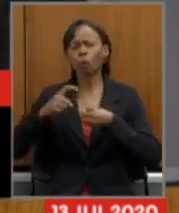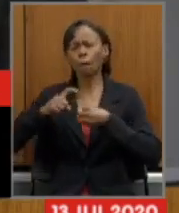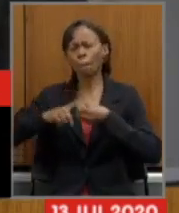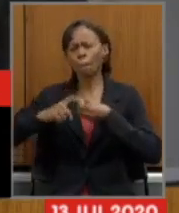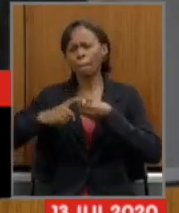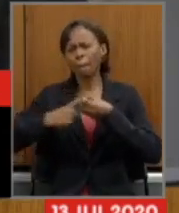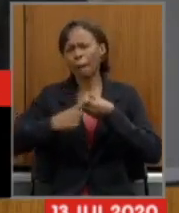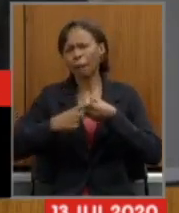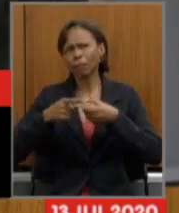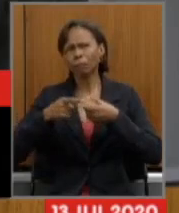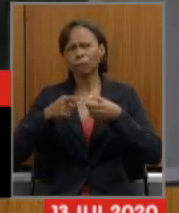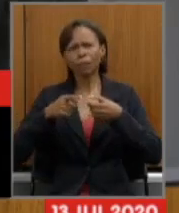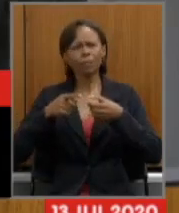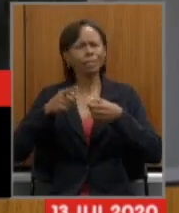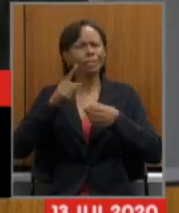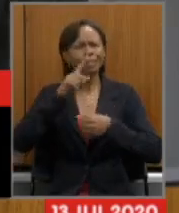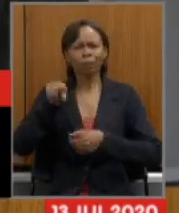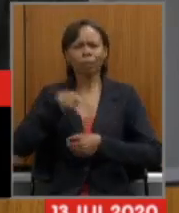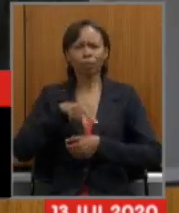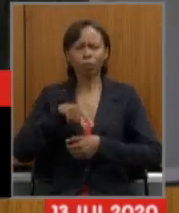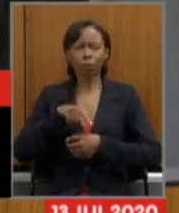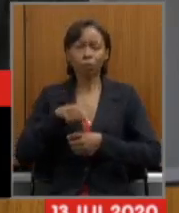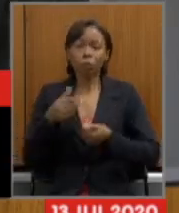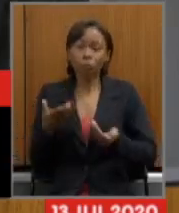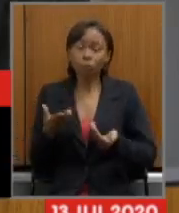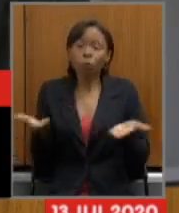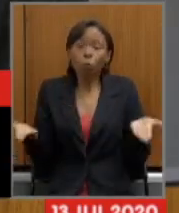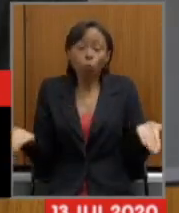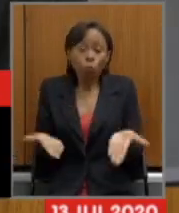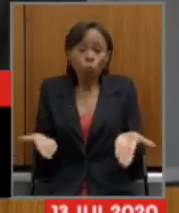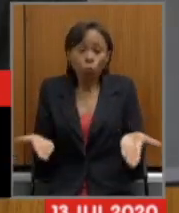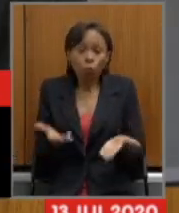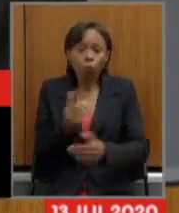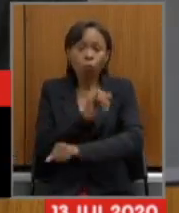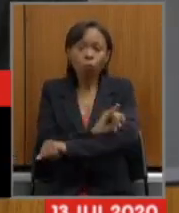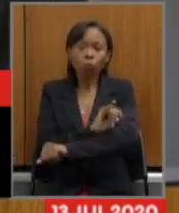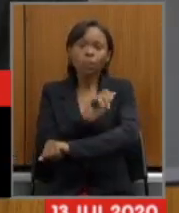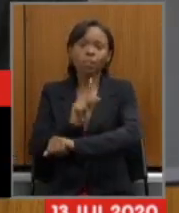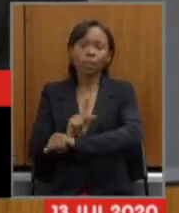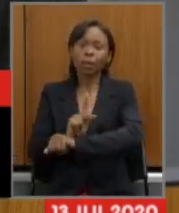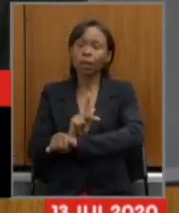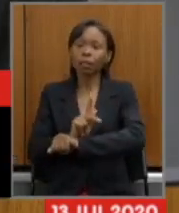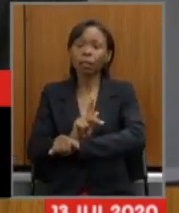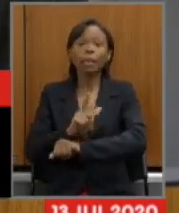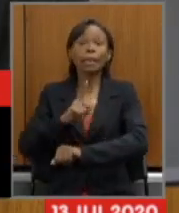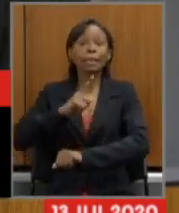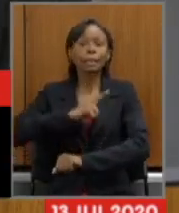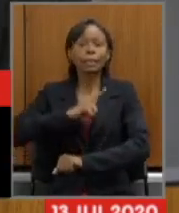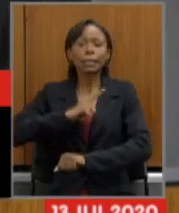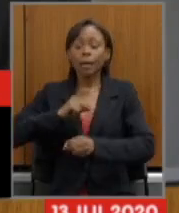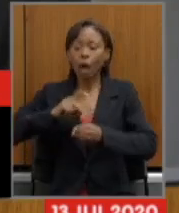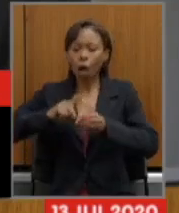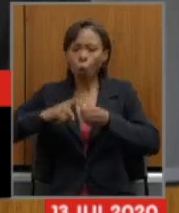acho que hoje é o momento em que o Ipseng tem a maior rede de conveniados da sua história